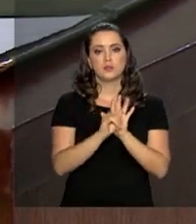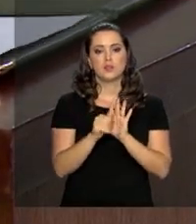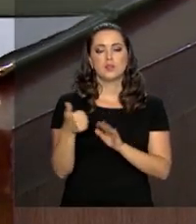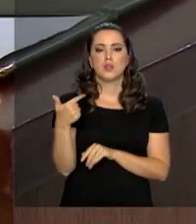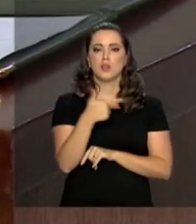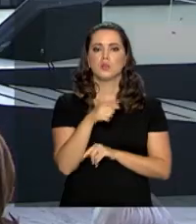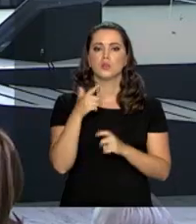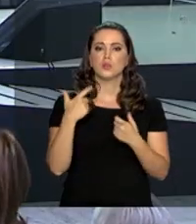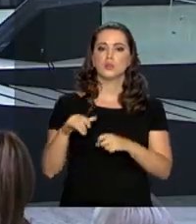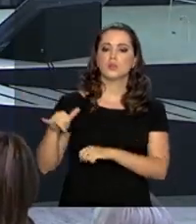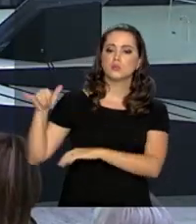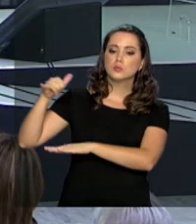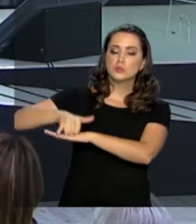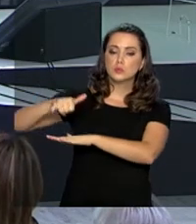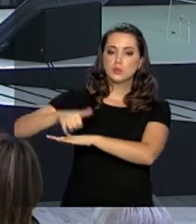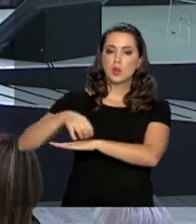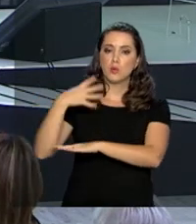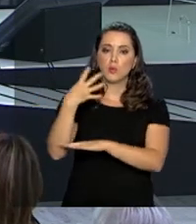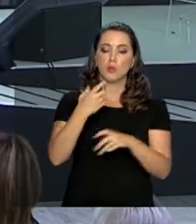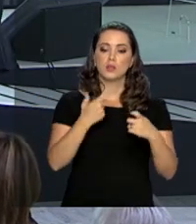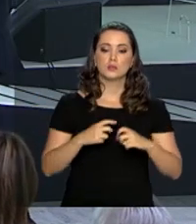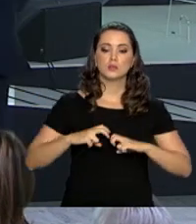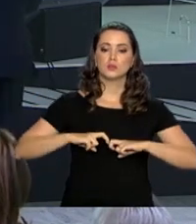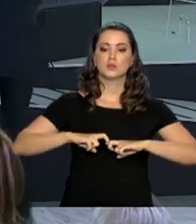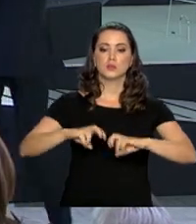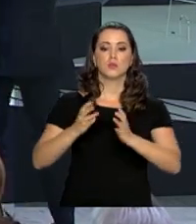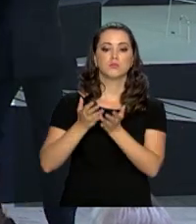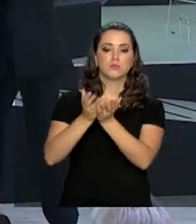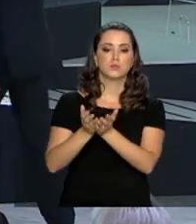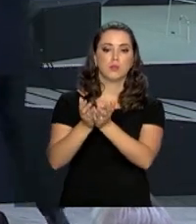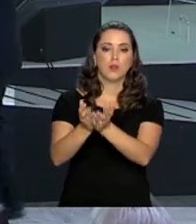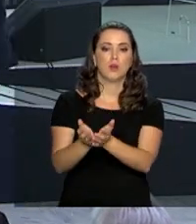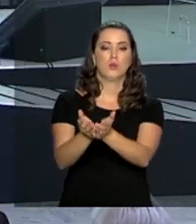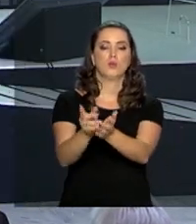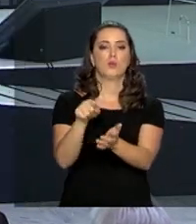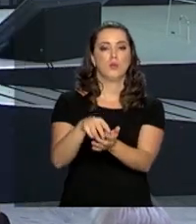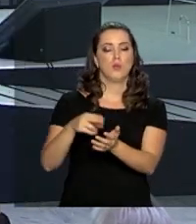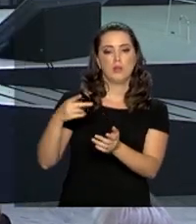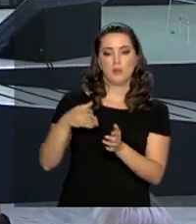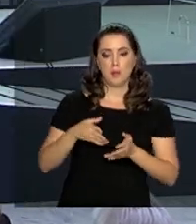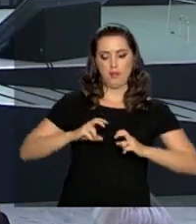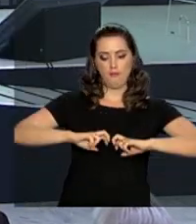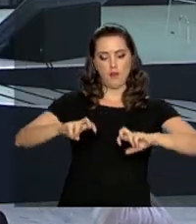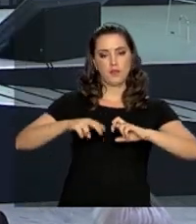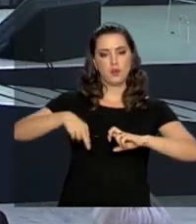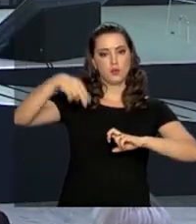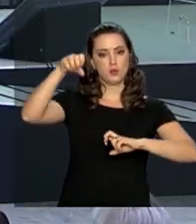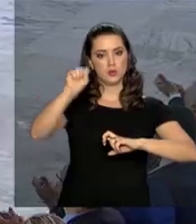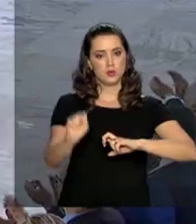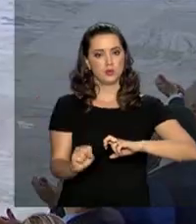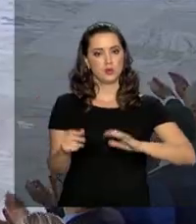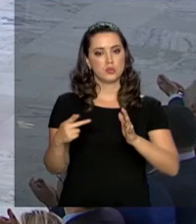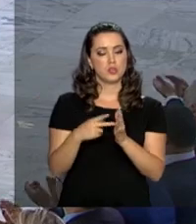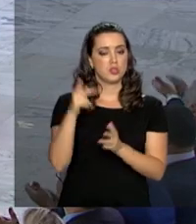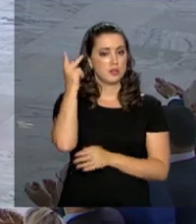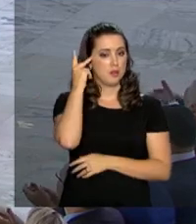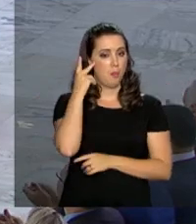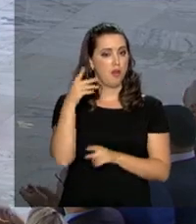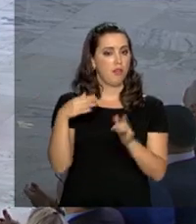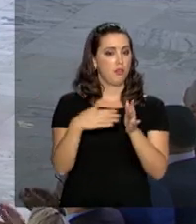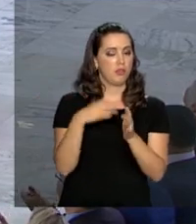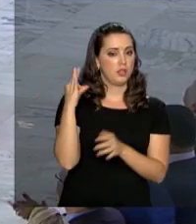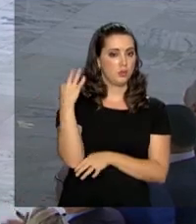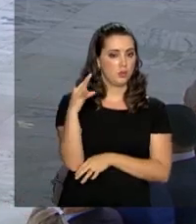12 aeroportos, 4 terminais portuários, além da Ferrovia Norte e Sul, que liga São Paulo a Tocantins.